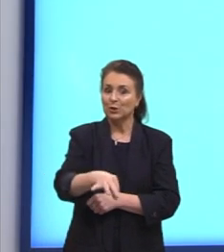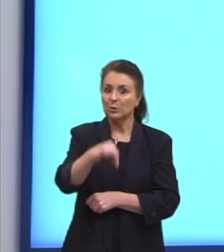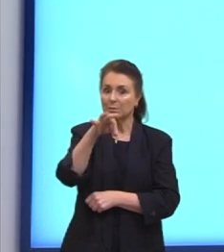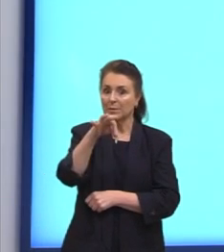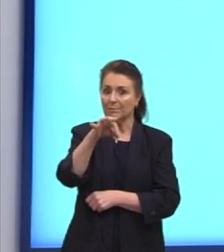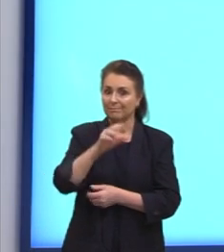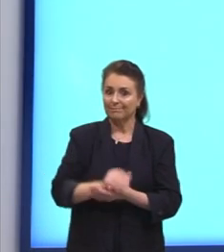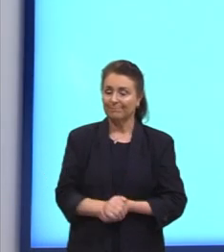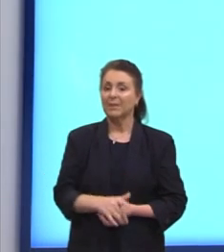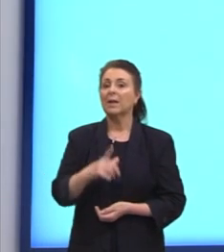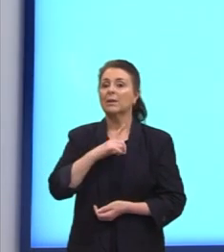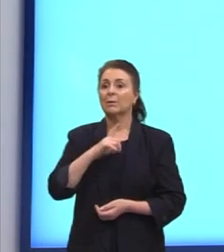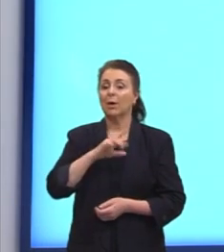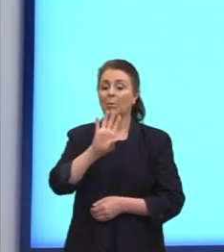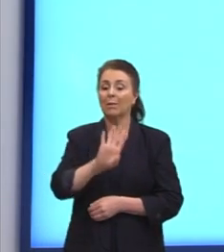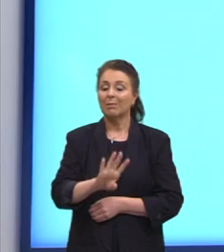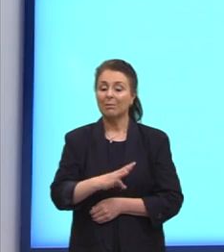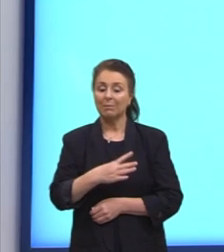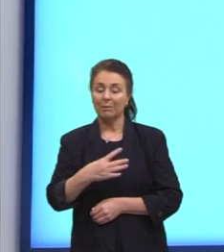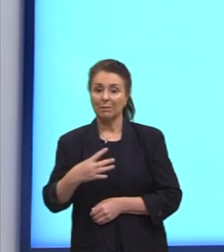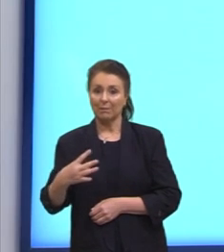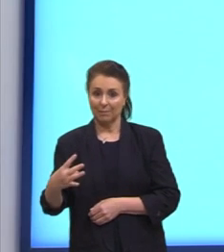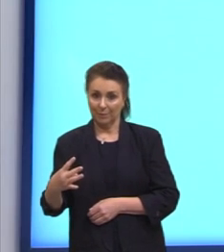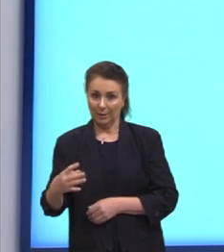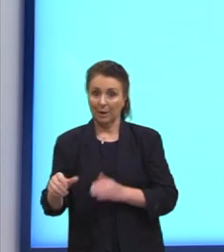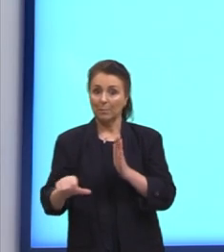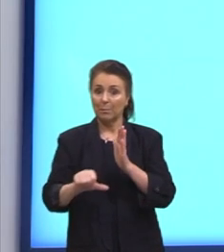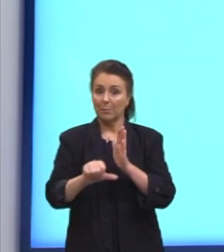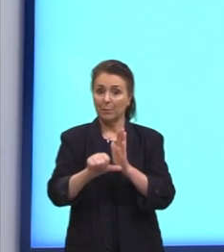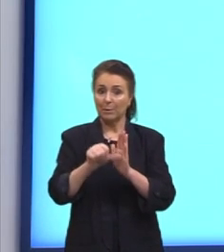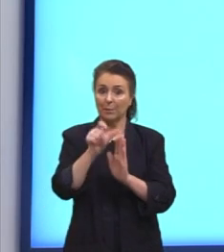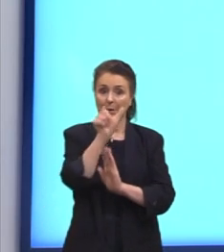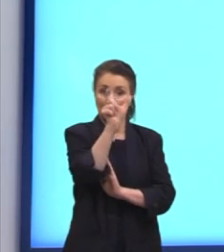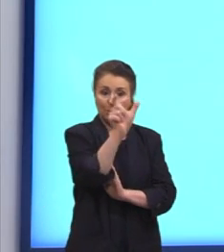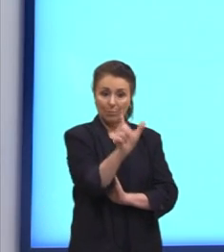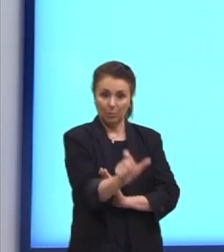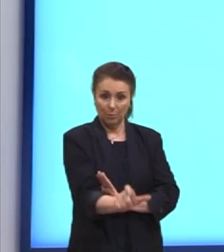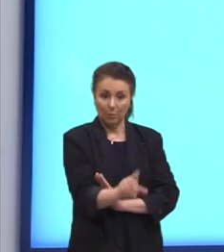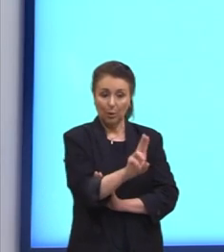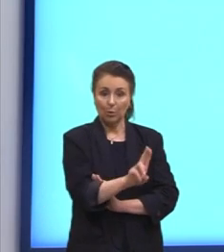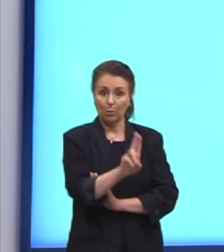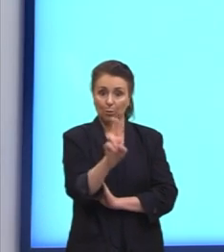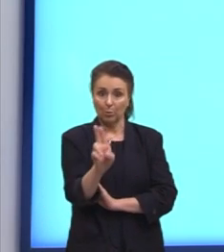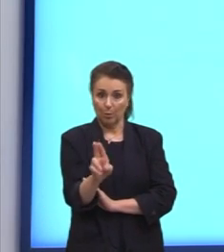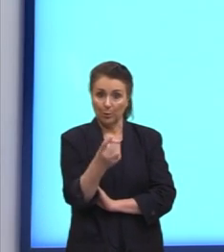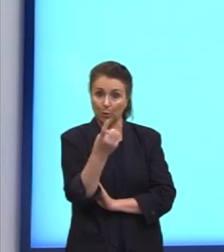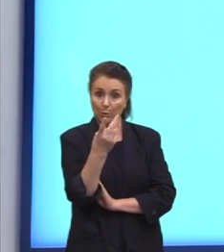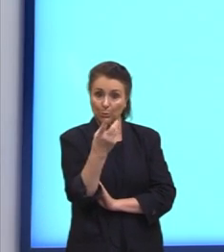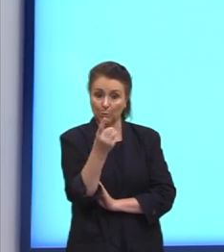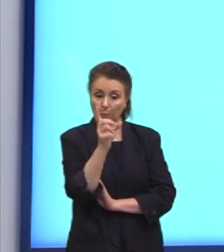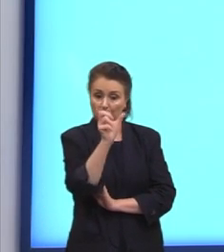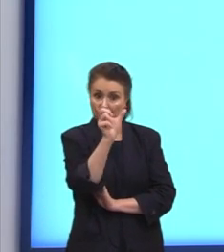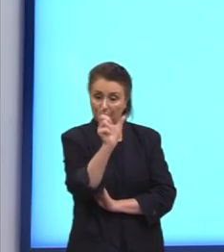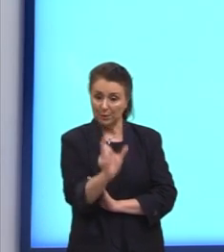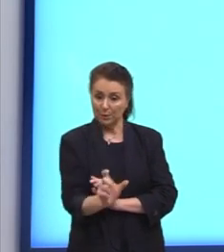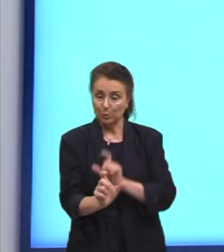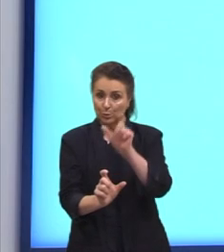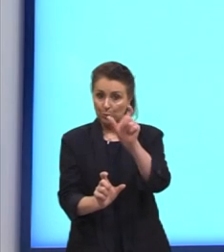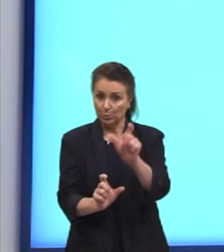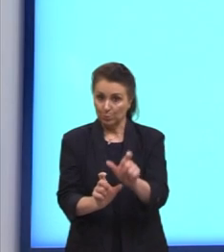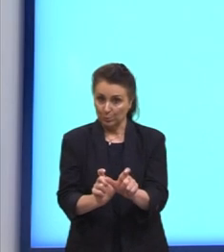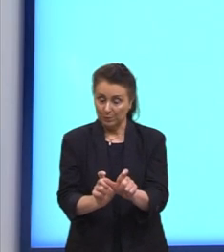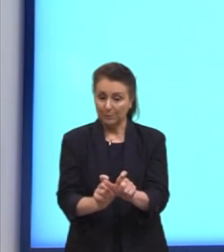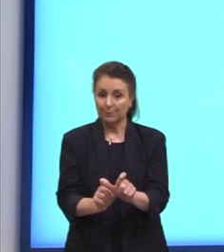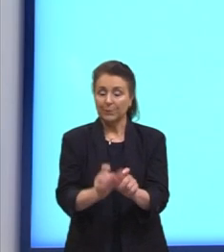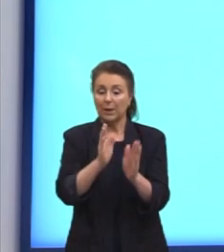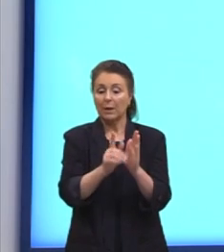nós temos aqui a tabelinha, na primeira coluna nós temos o nome das 12 pessoas e ao lado a